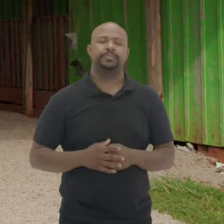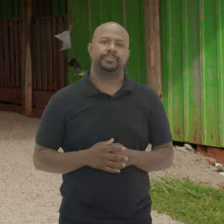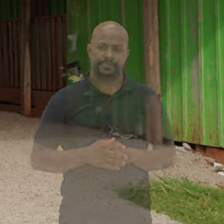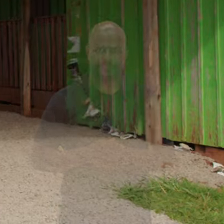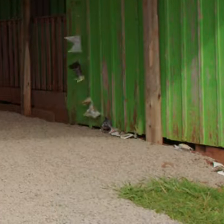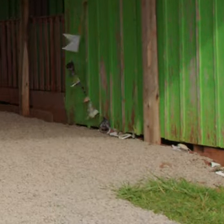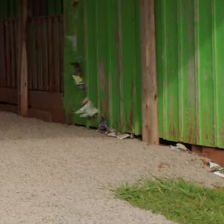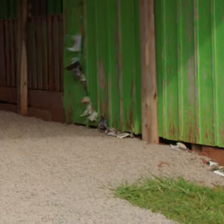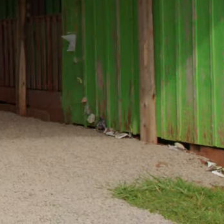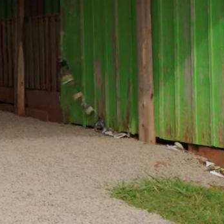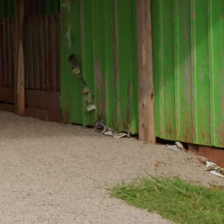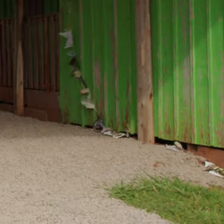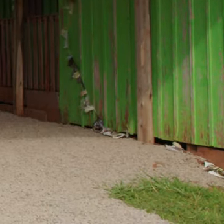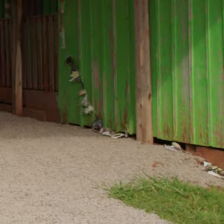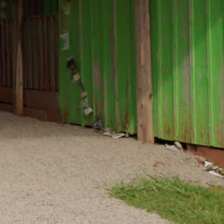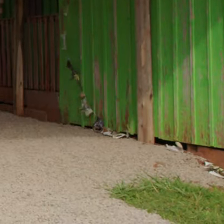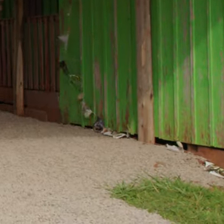Terra para nós É a nossa mãe